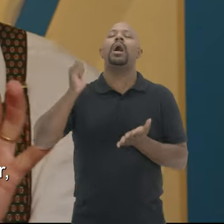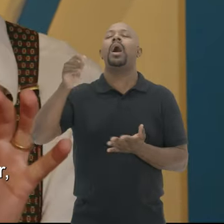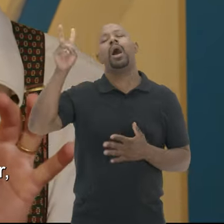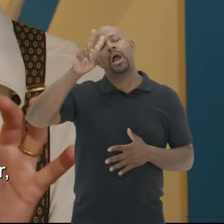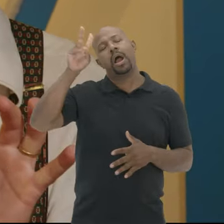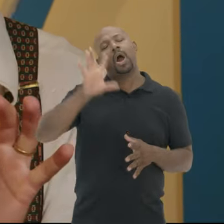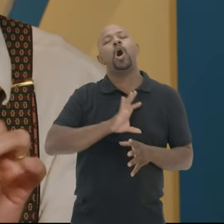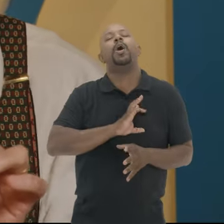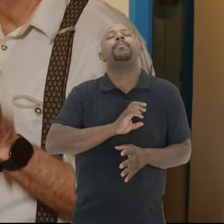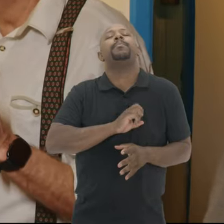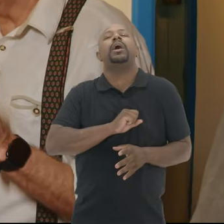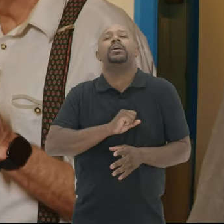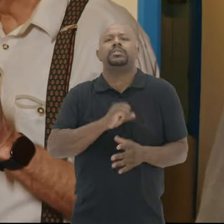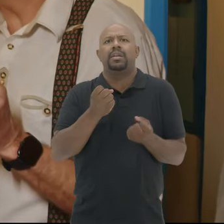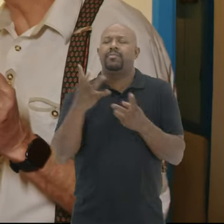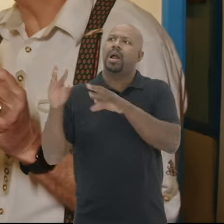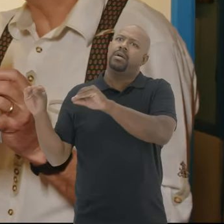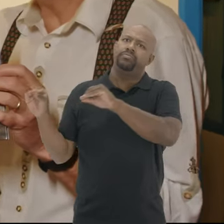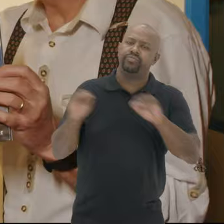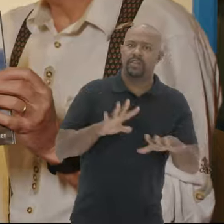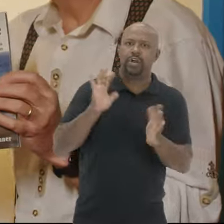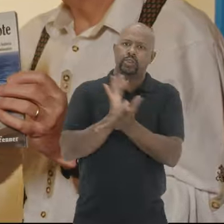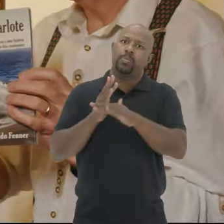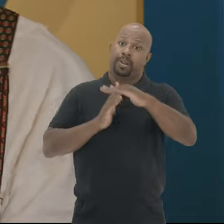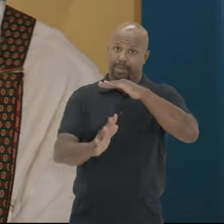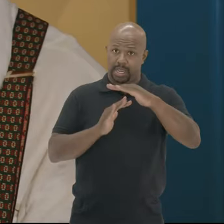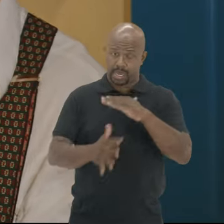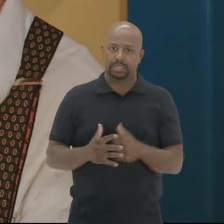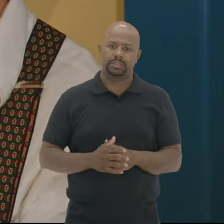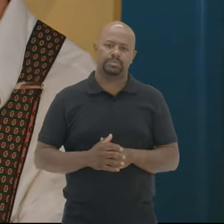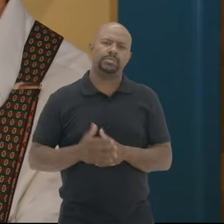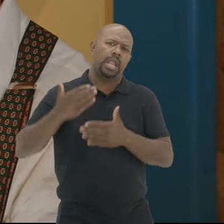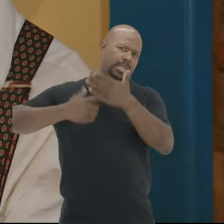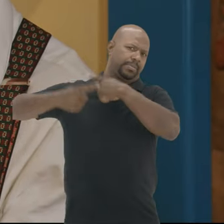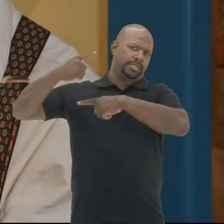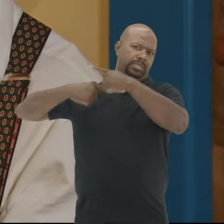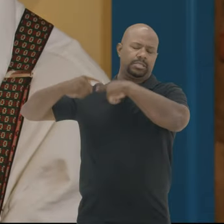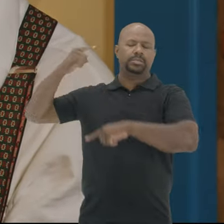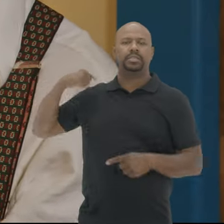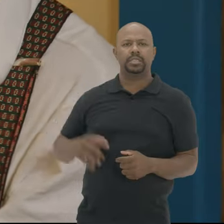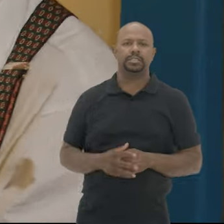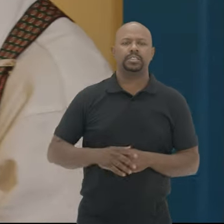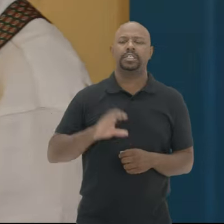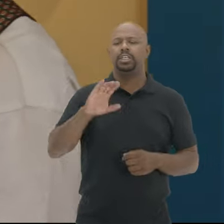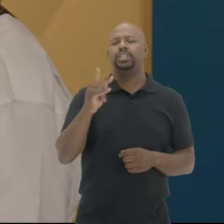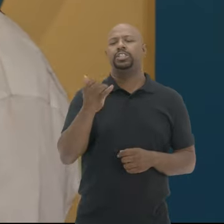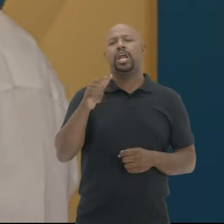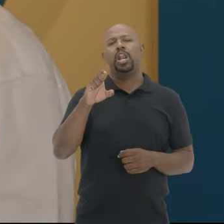romanceou Uma leva de imigrantes Mostra um livro A antepassada dele Ele é Fenner